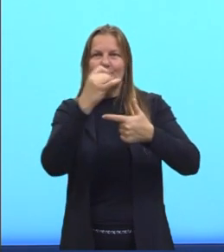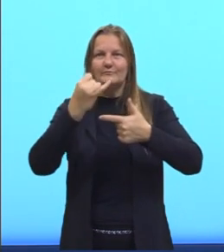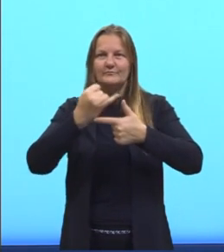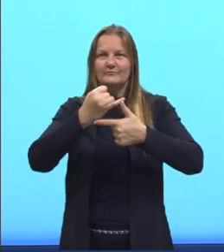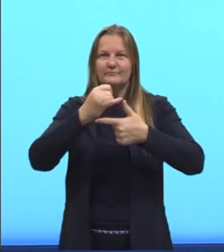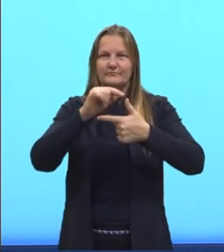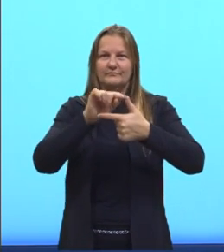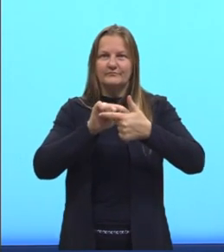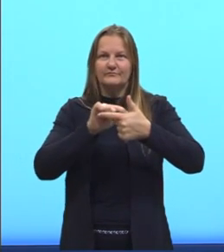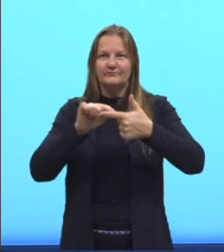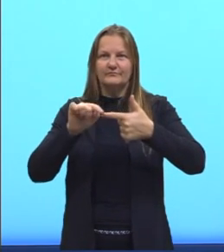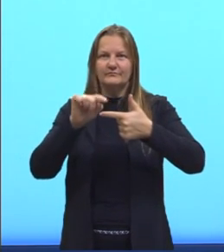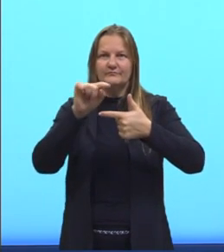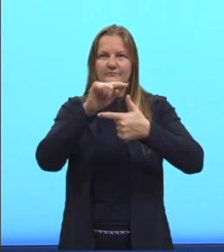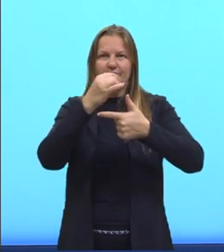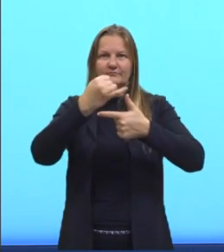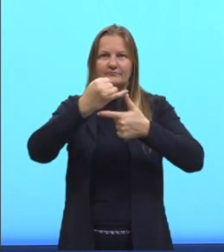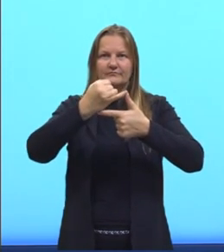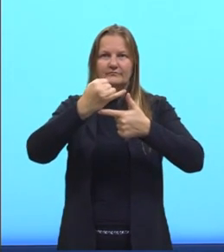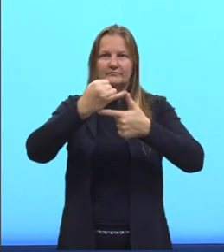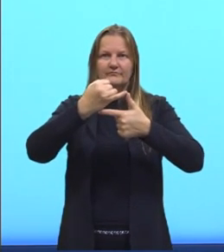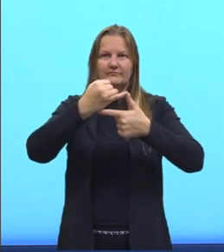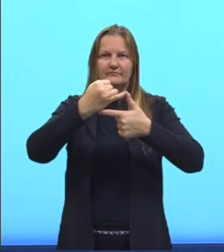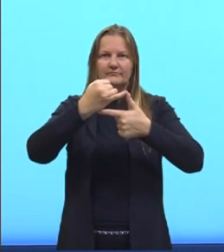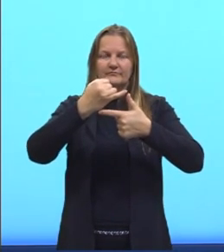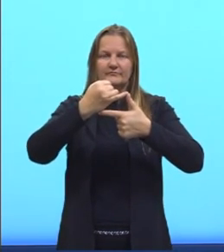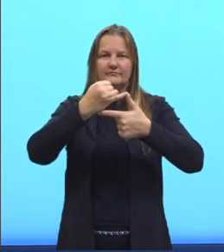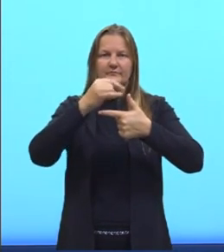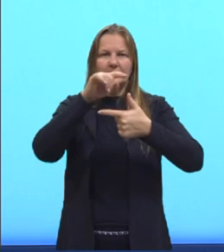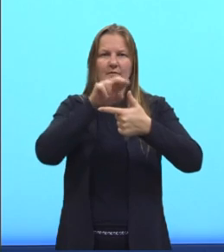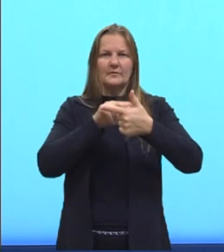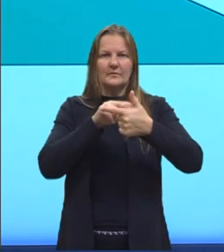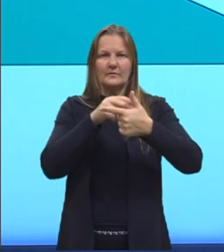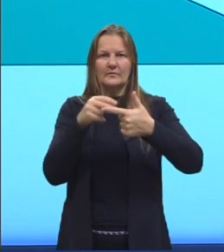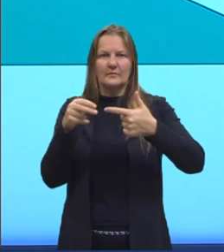bem então, hipotenusa e cateto